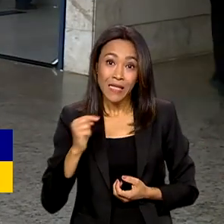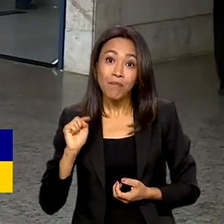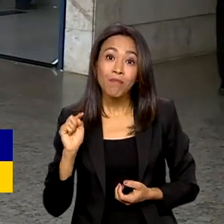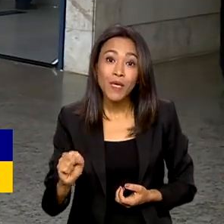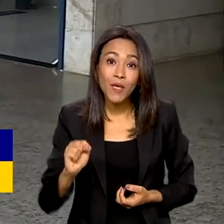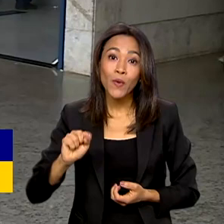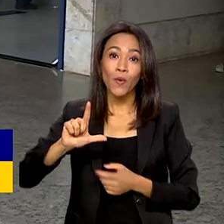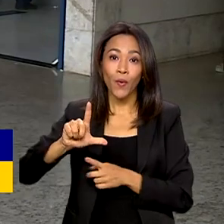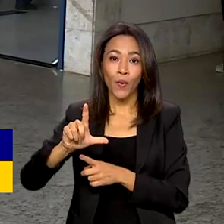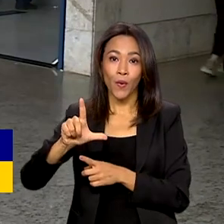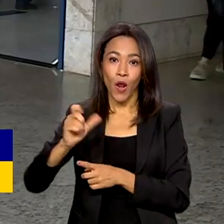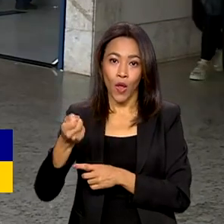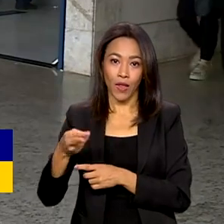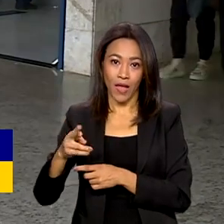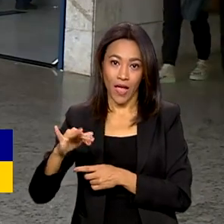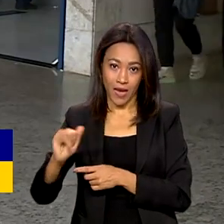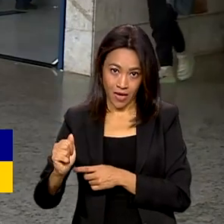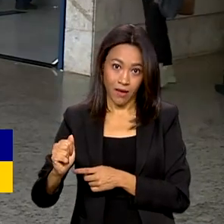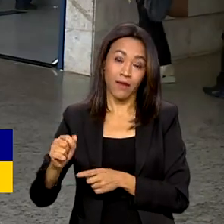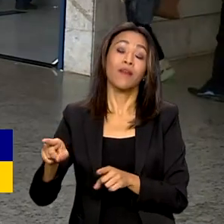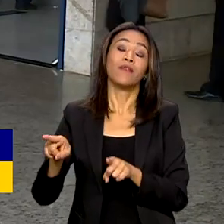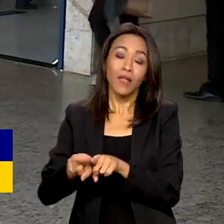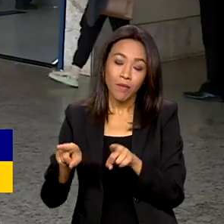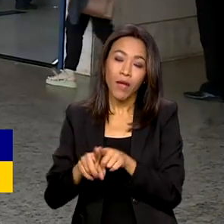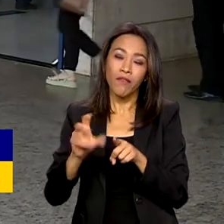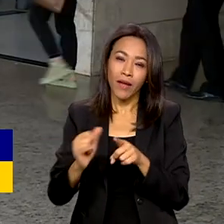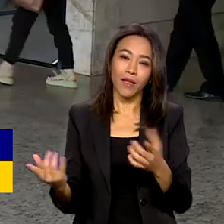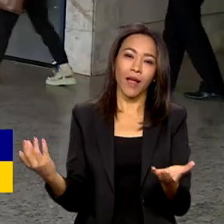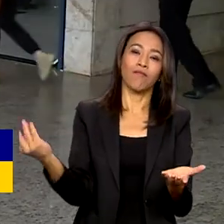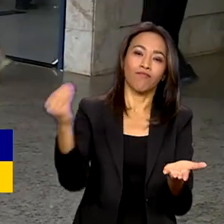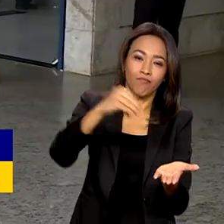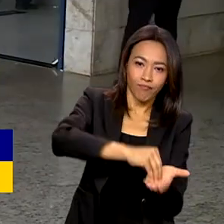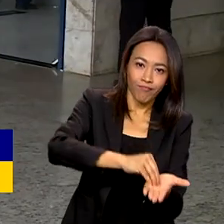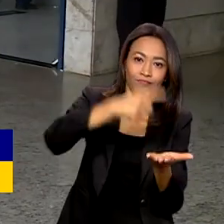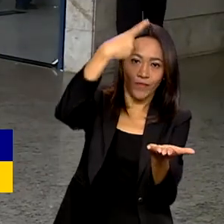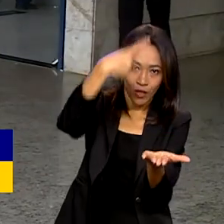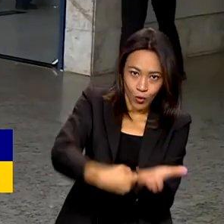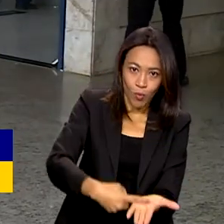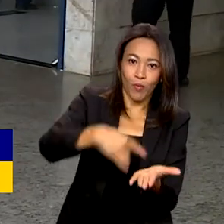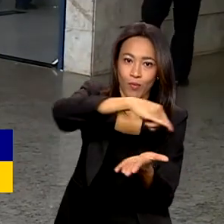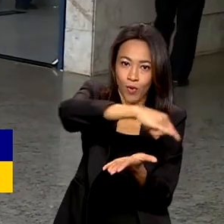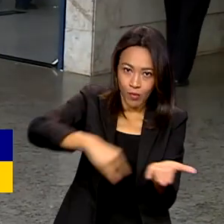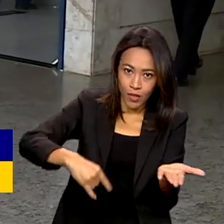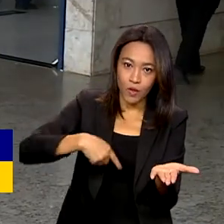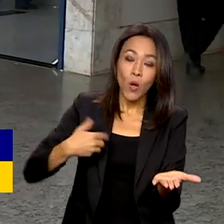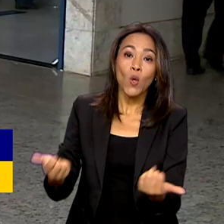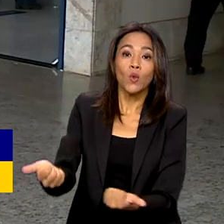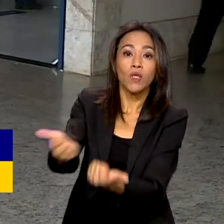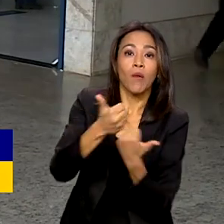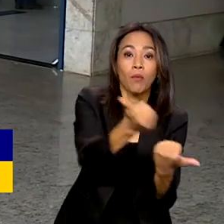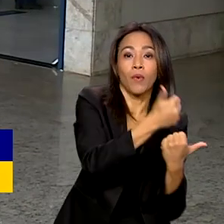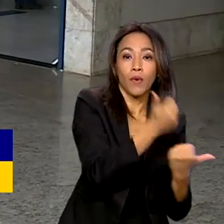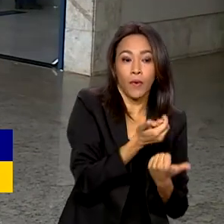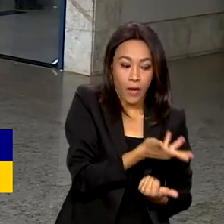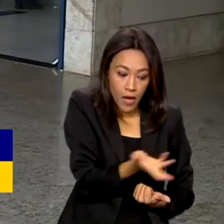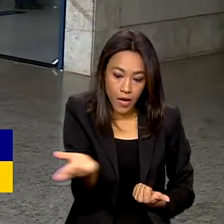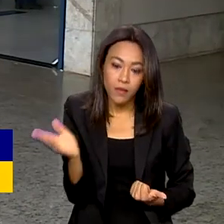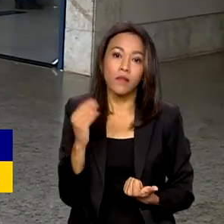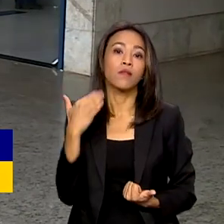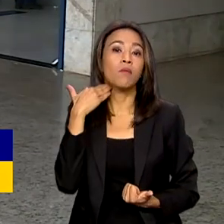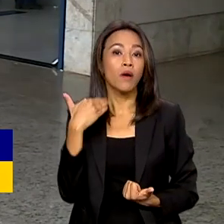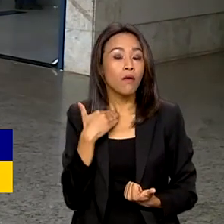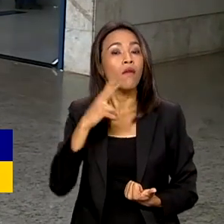serviços para a Caixa Econômica também farão parte do acordo. A cooperação entre as instituições ainda vai permitir